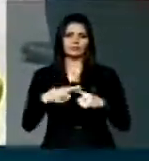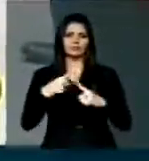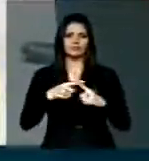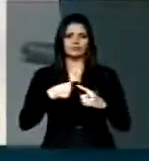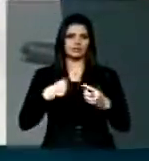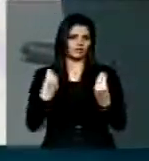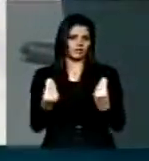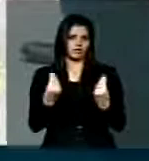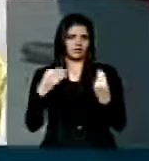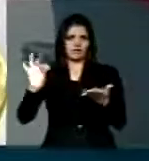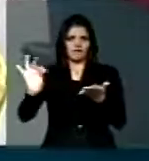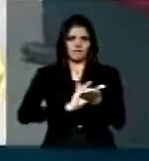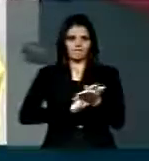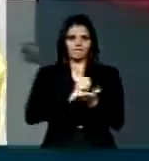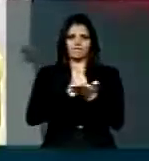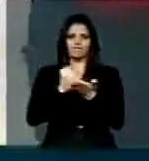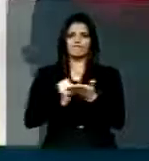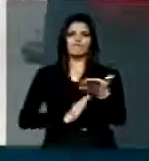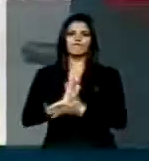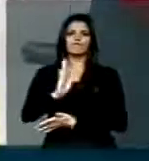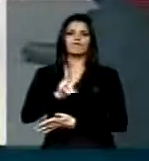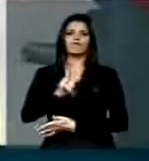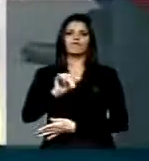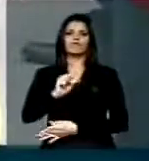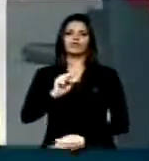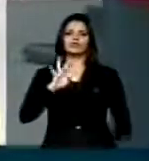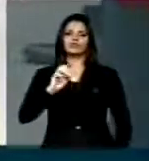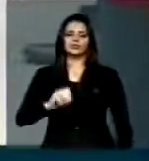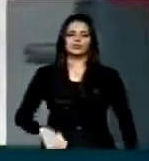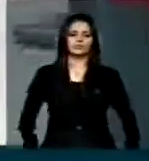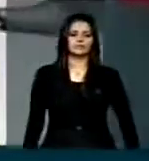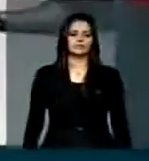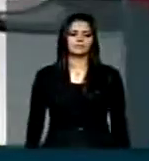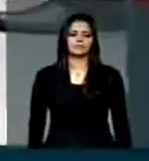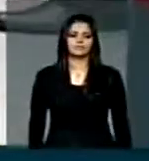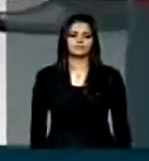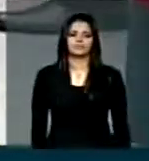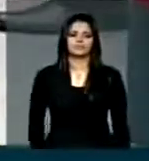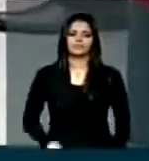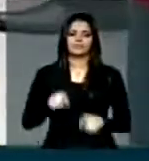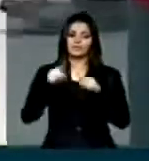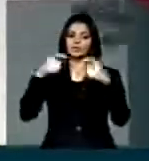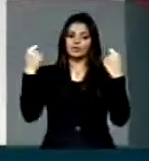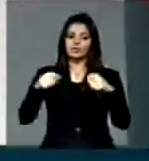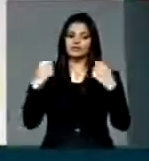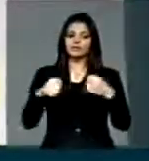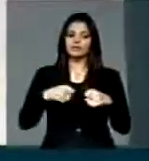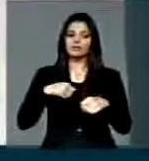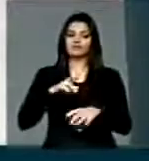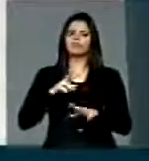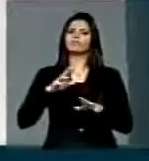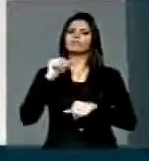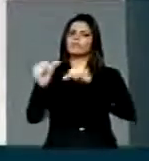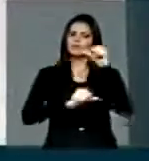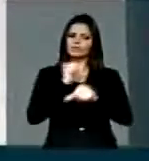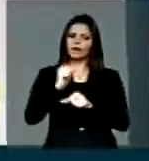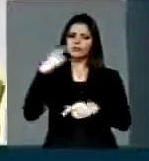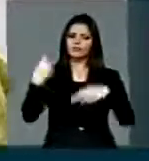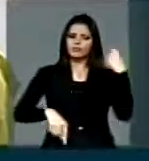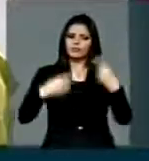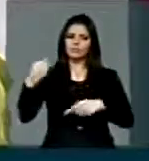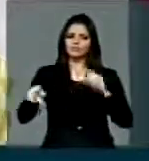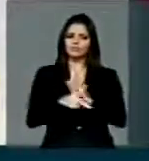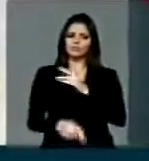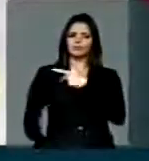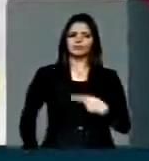Amapá porque não é exigido o visto. Esse tem que ser um ponto forte de debate